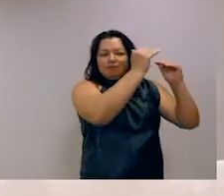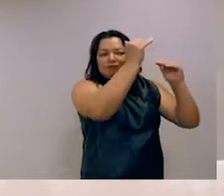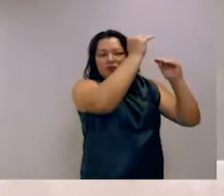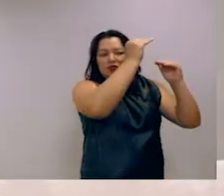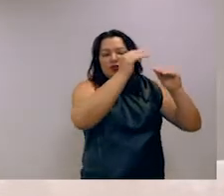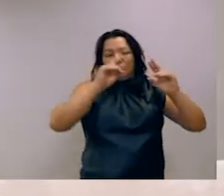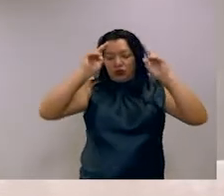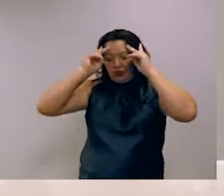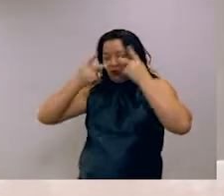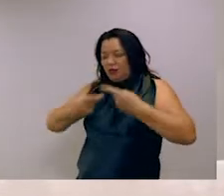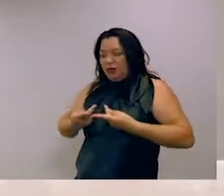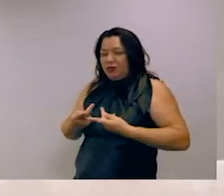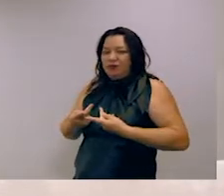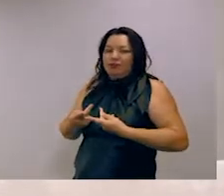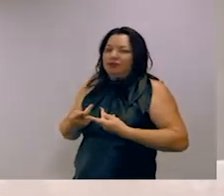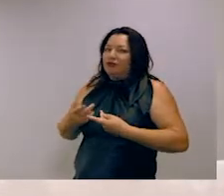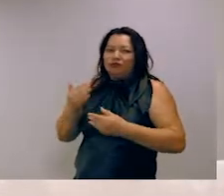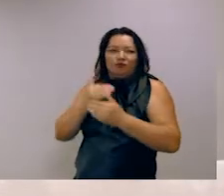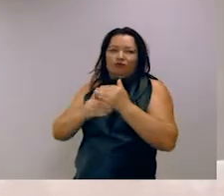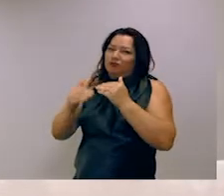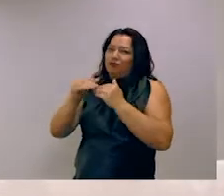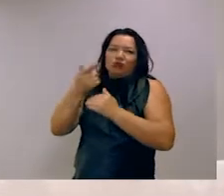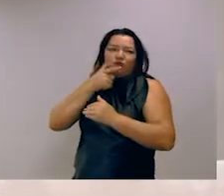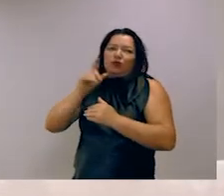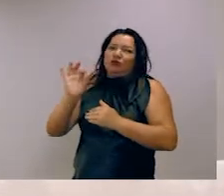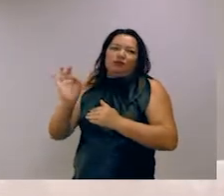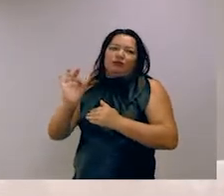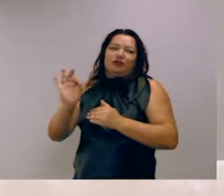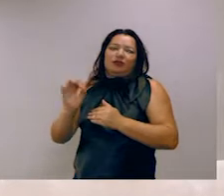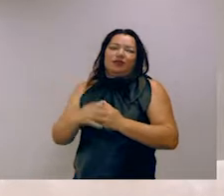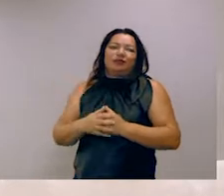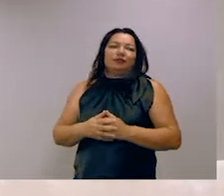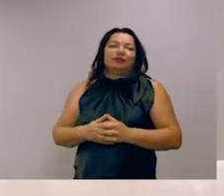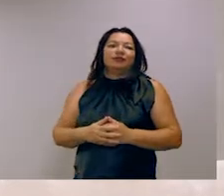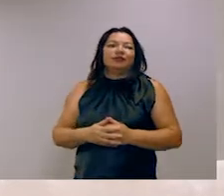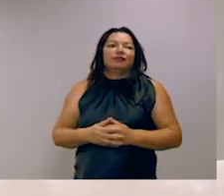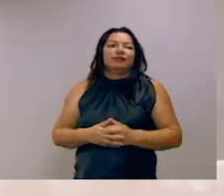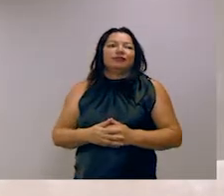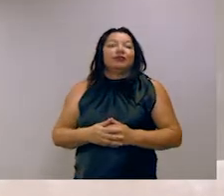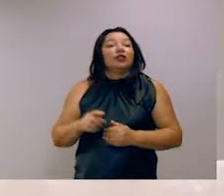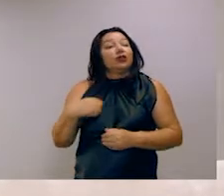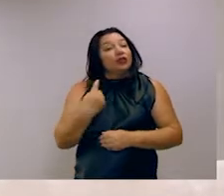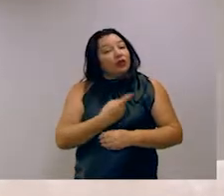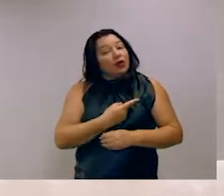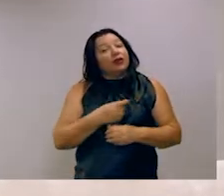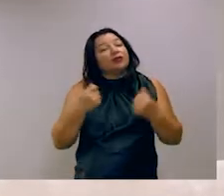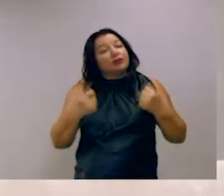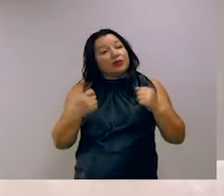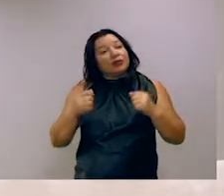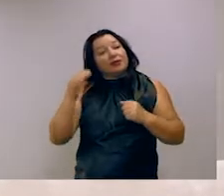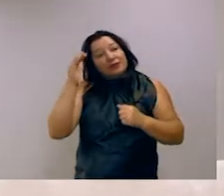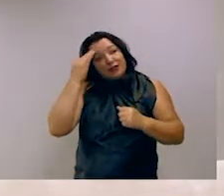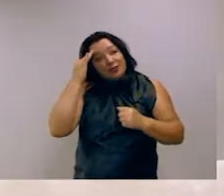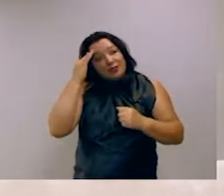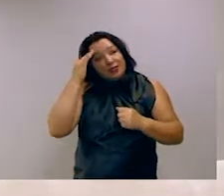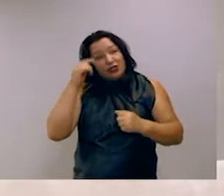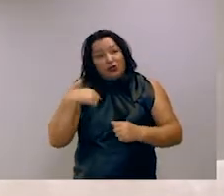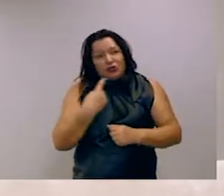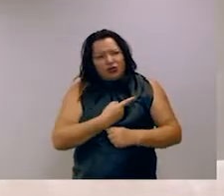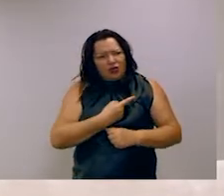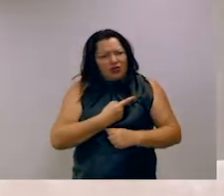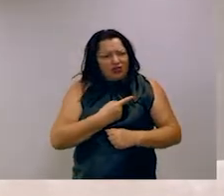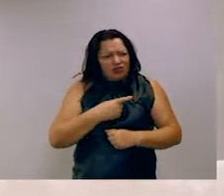não chegou a uma assíntota isso eu acho que é algo relevante também. A gente tem tendência a pensar que o nosso desempenho é o máximo